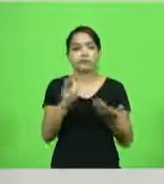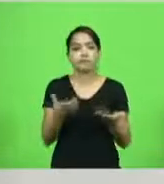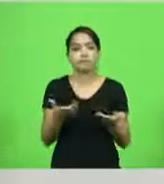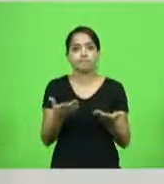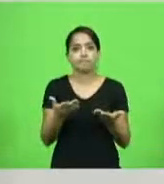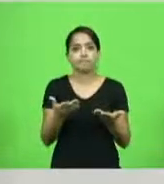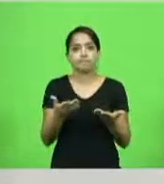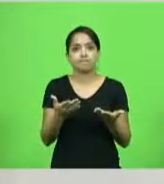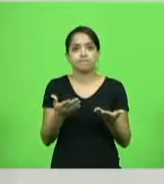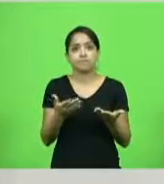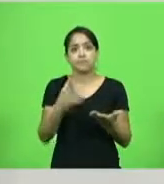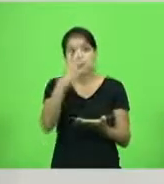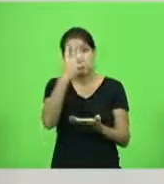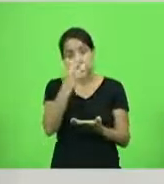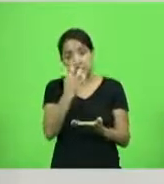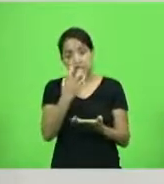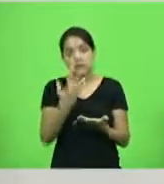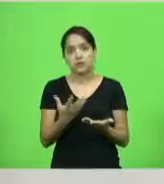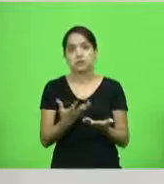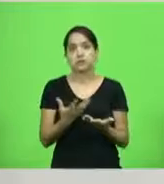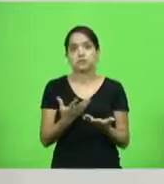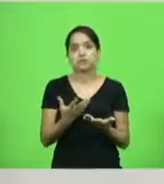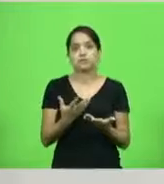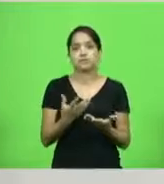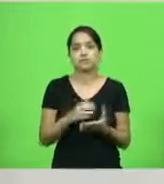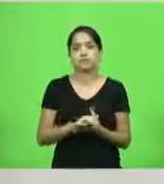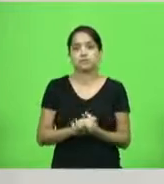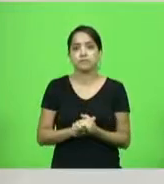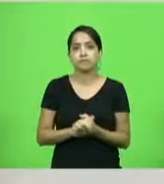É trazer seriedade, seriedade.